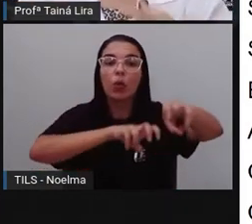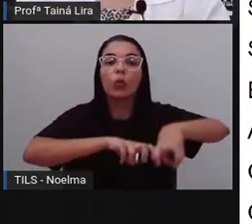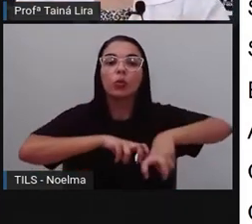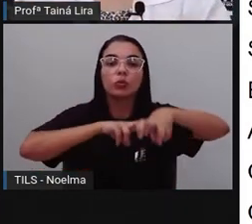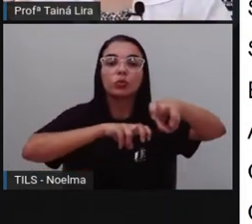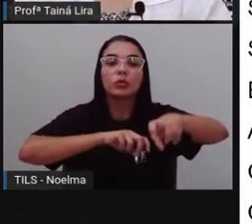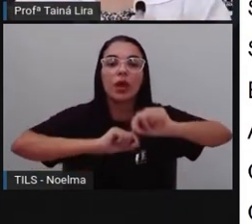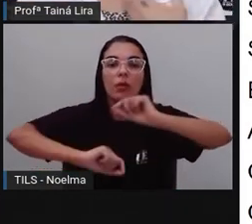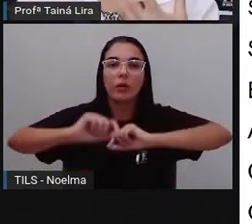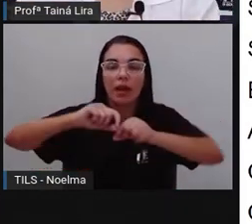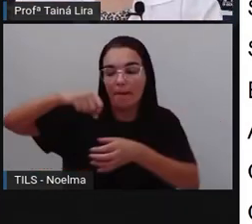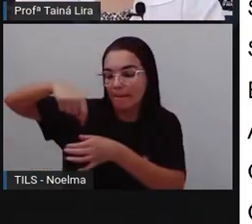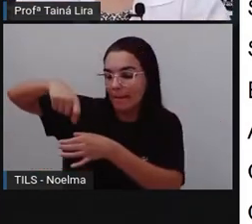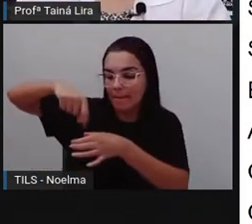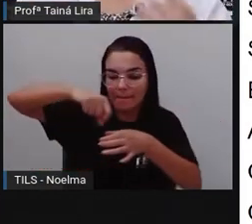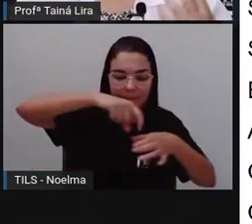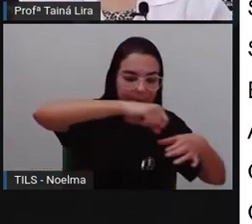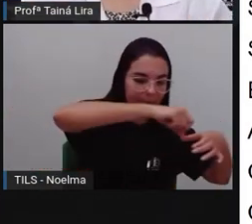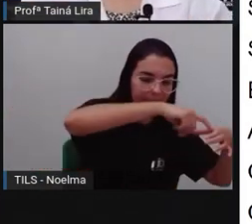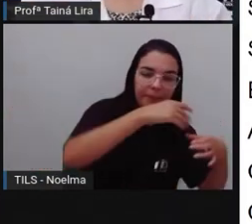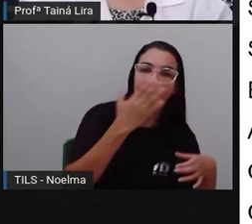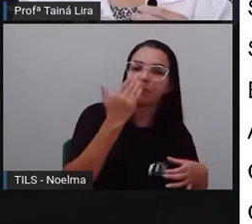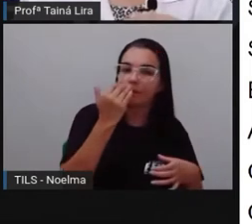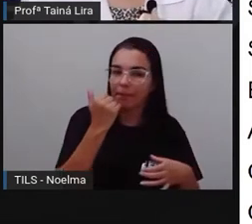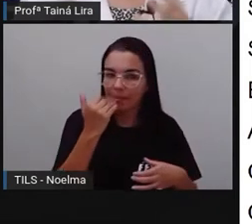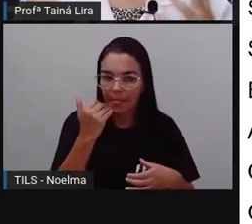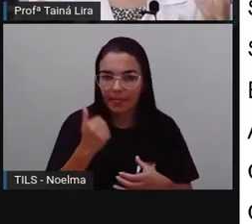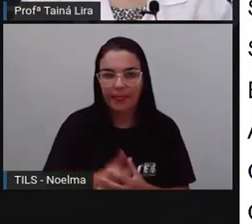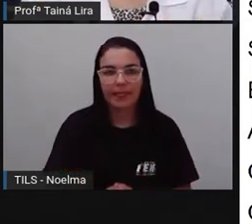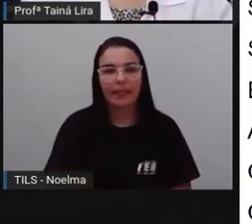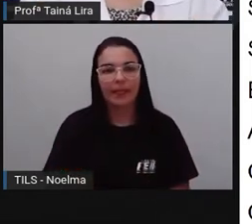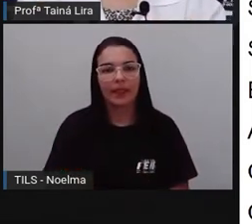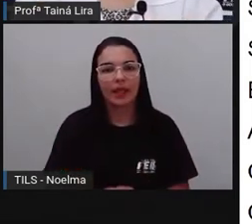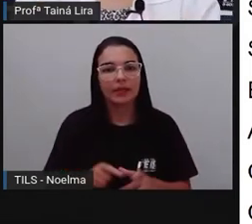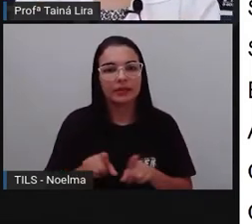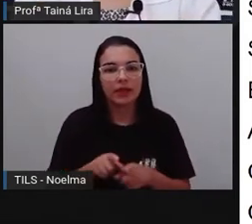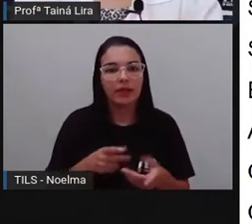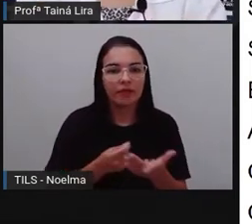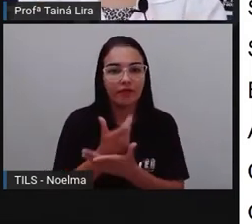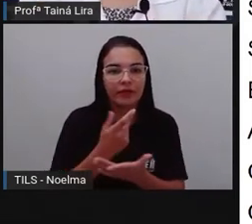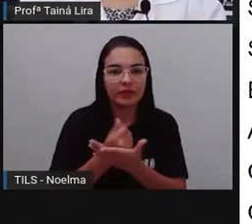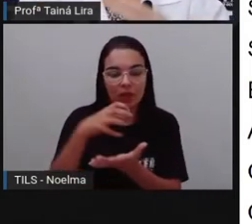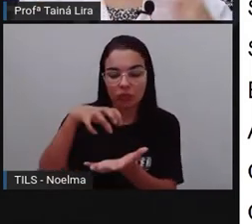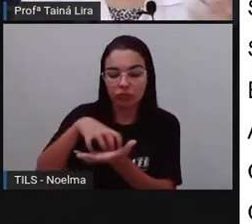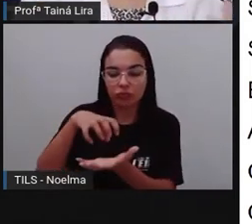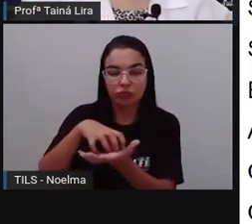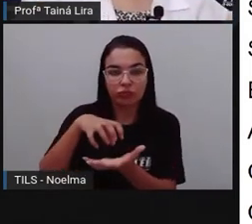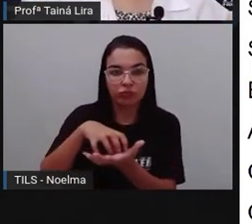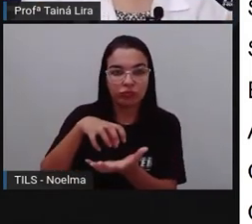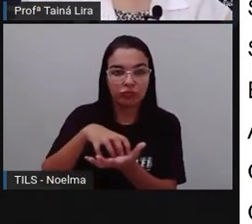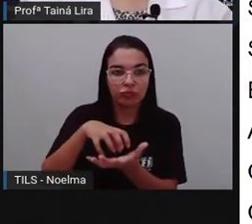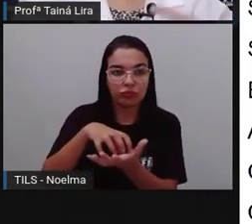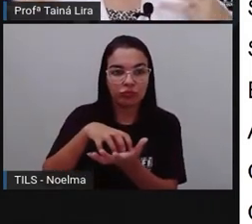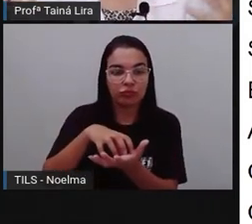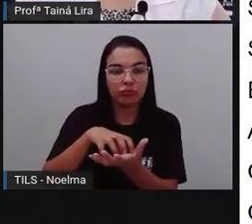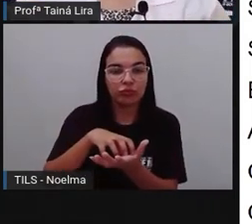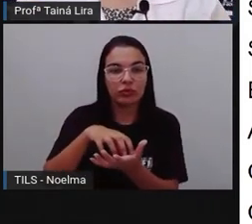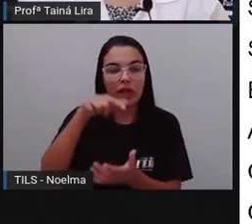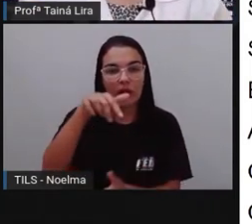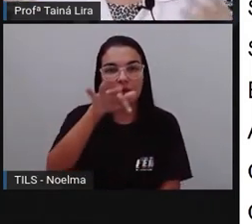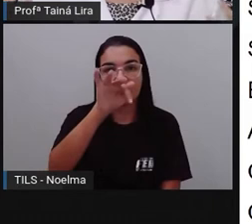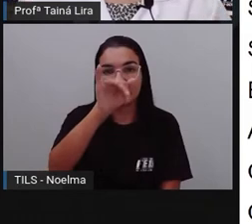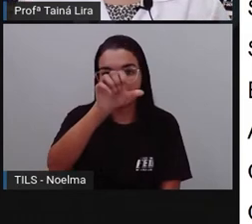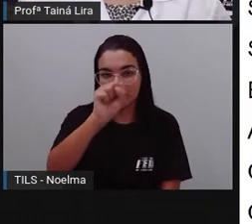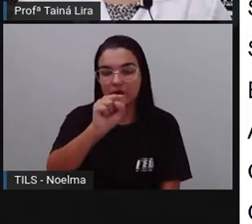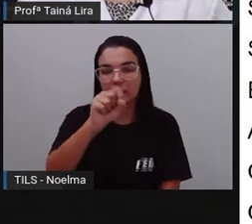Que é o quê? Para plantar, né? Plantar e colher. Estes alimentos são vendidos no centro de abastecimento e em feiras